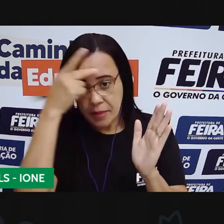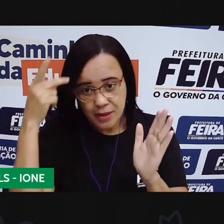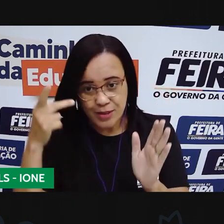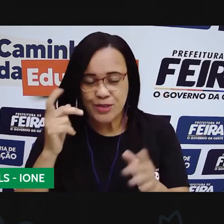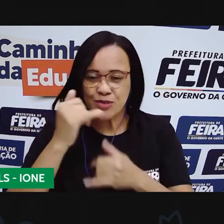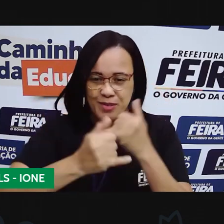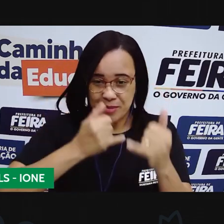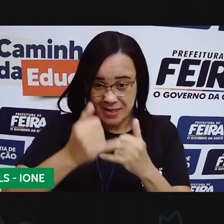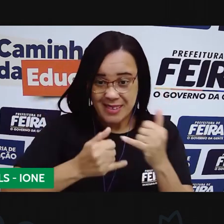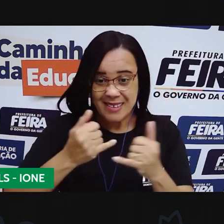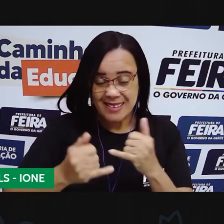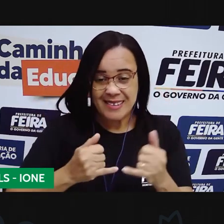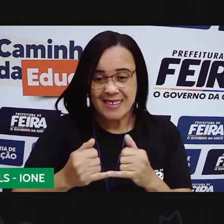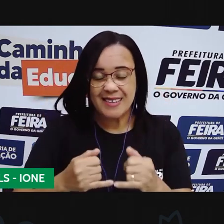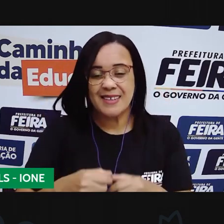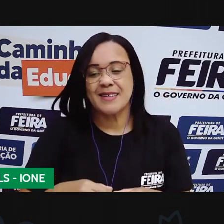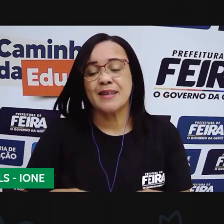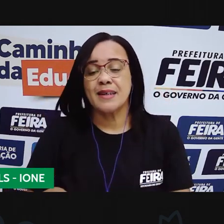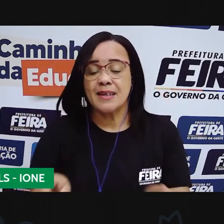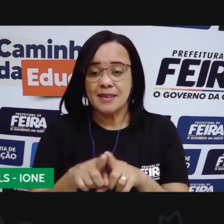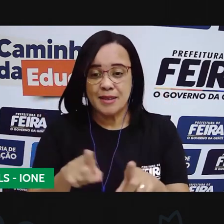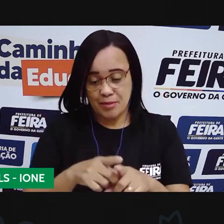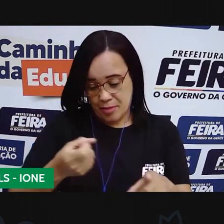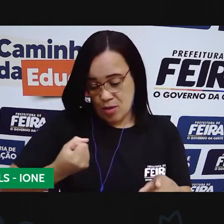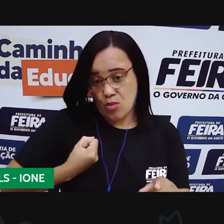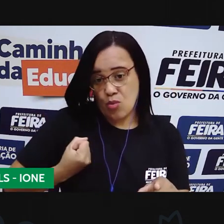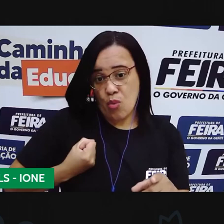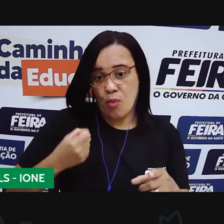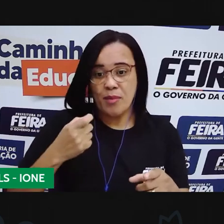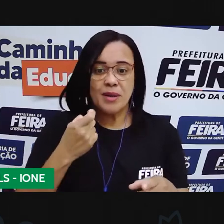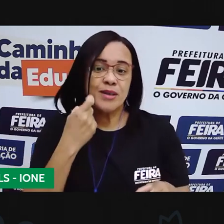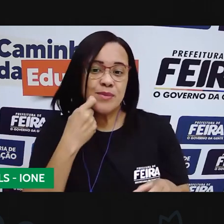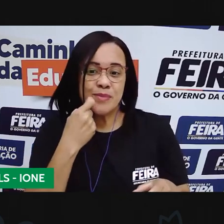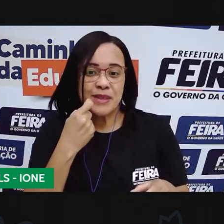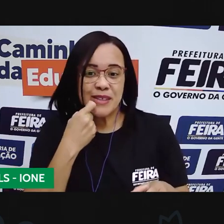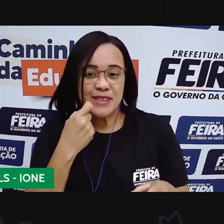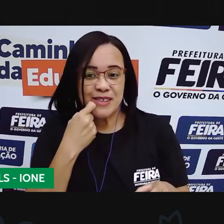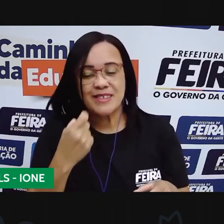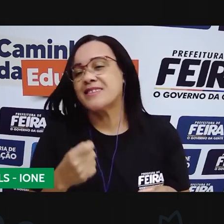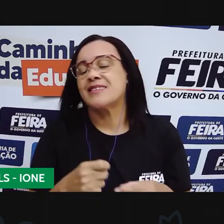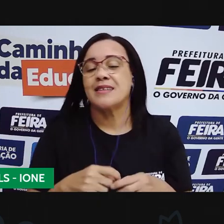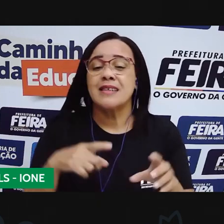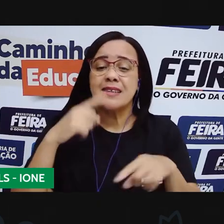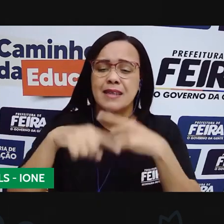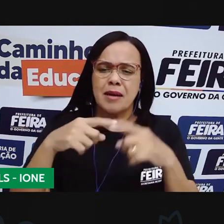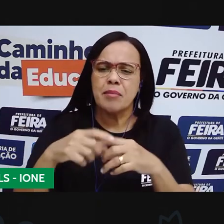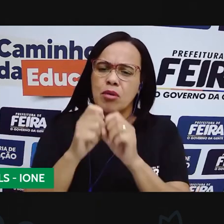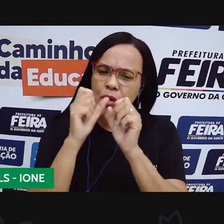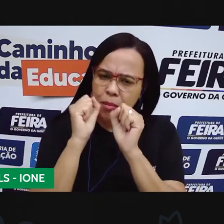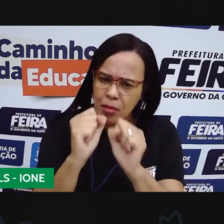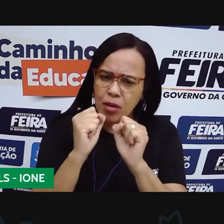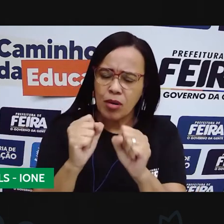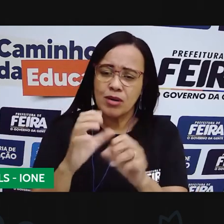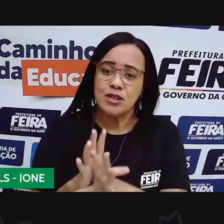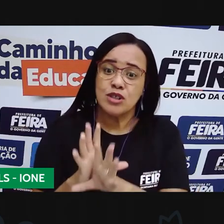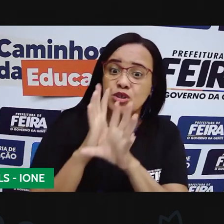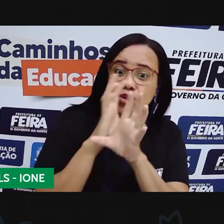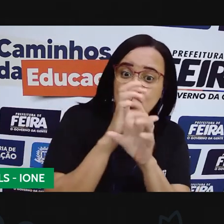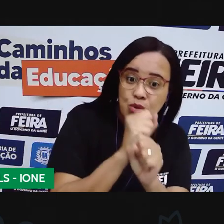para ter um registro e com esse registro você pode fazer somas subtrações